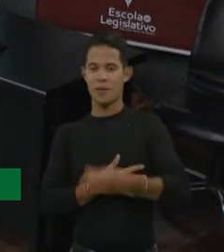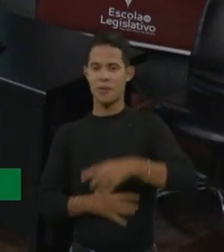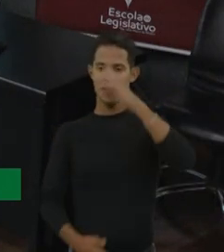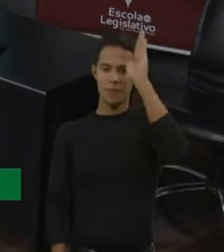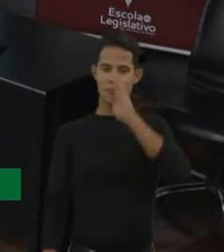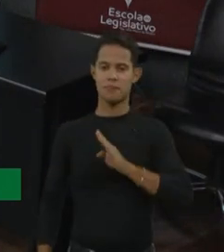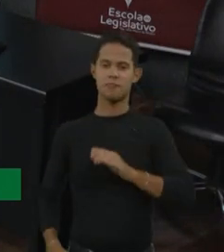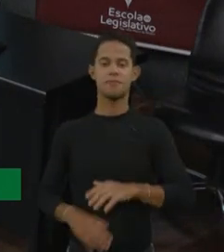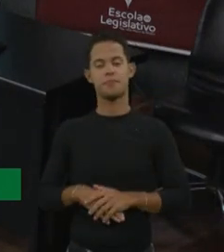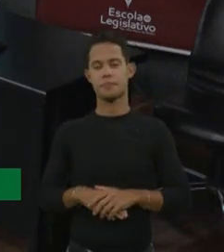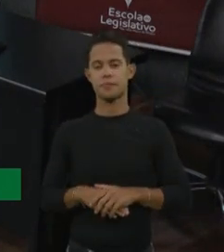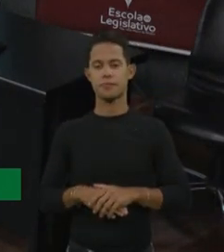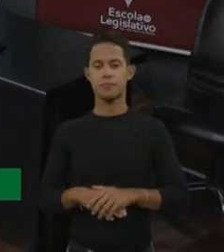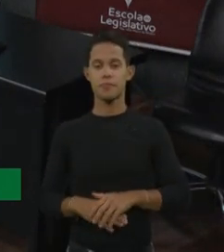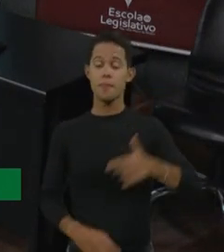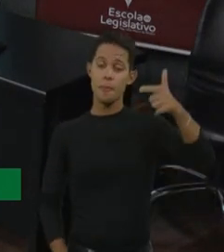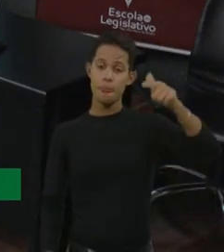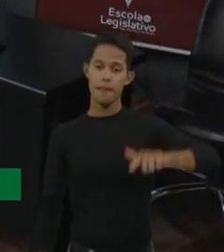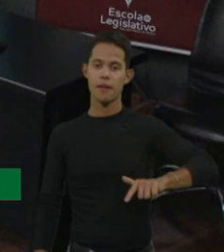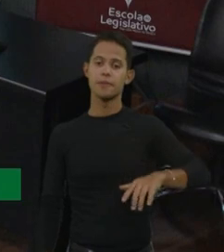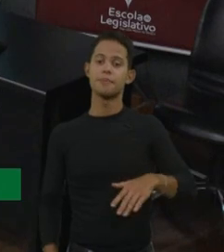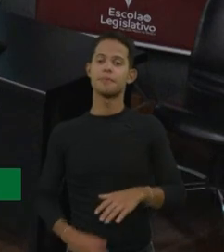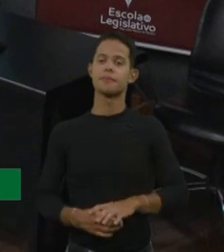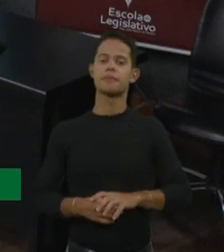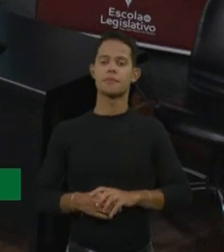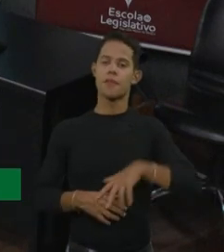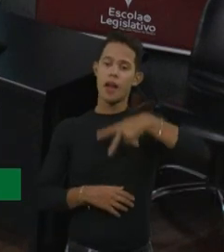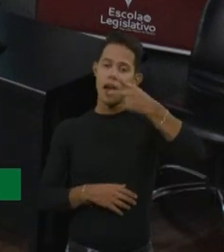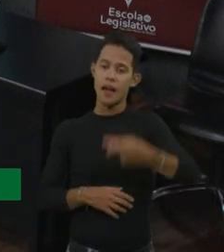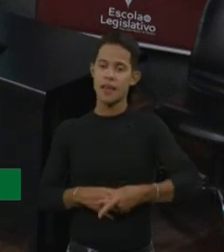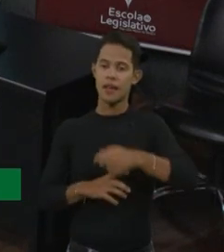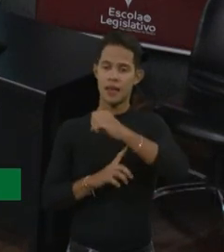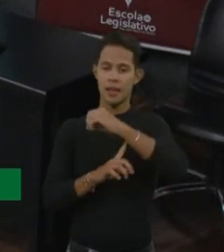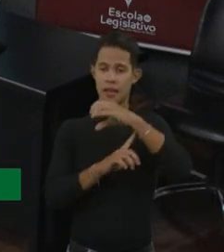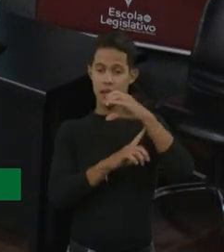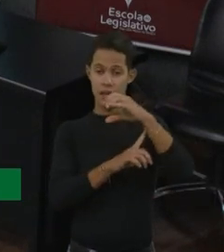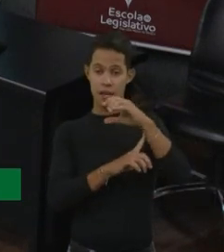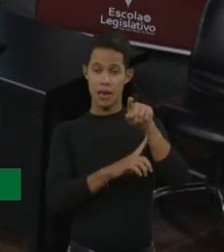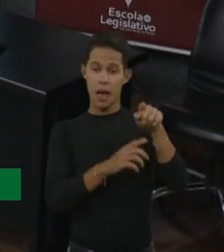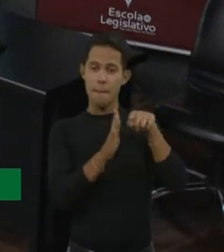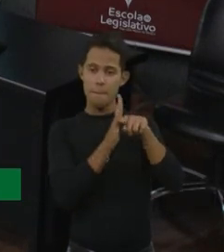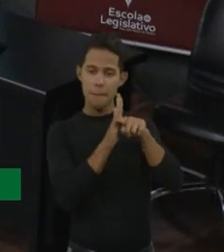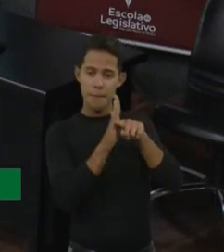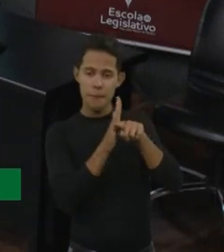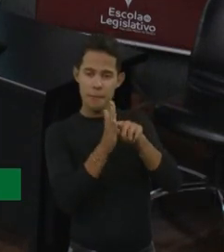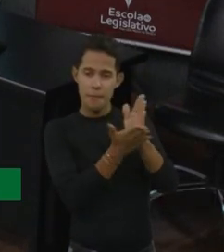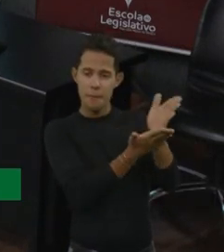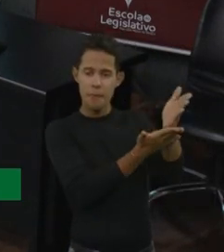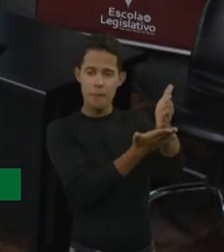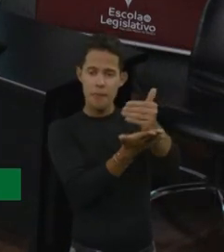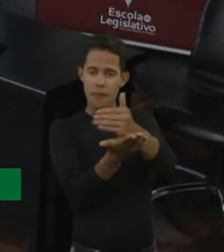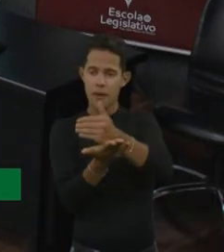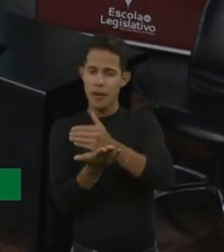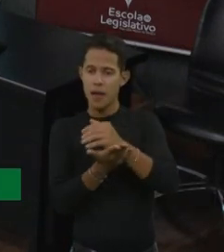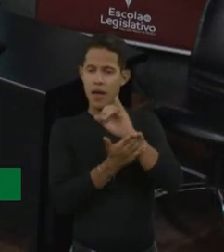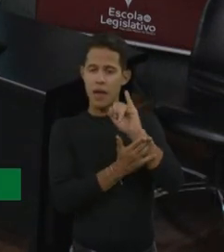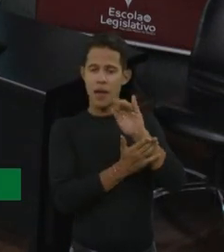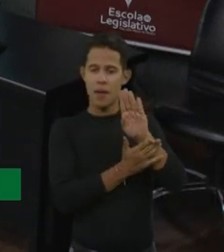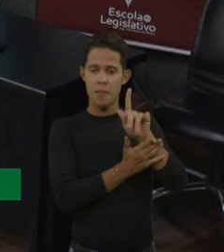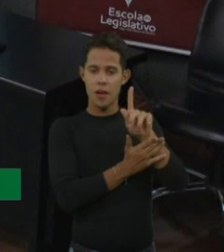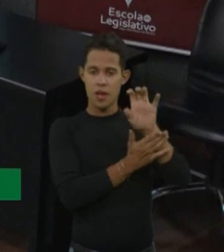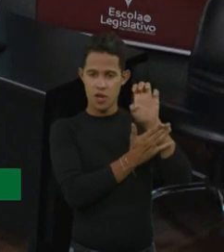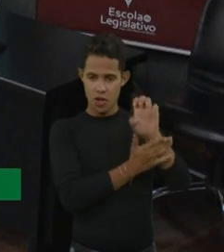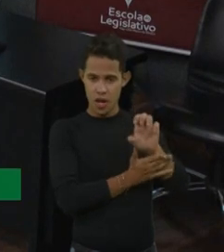Catarina? De acordo com o censo do IBGE, de acordo com o IBGE dos dados de 2021, a gente tinha